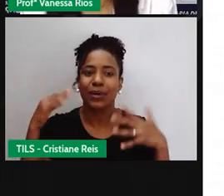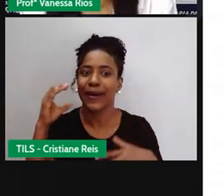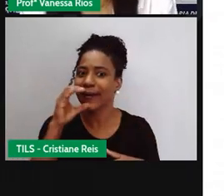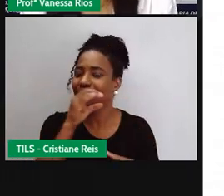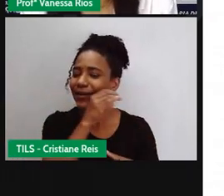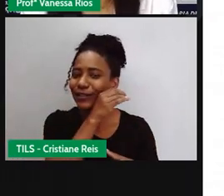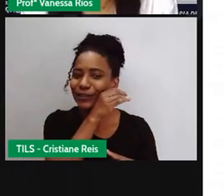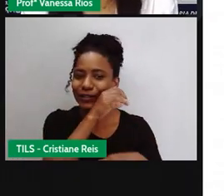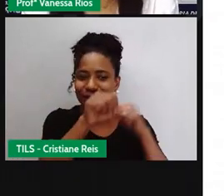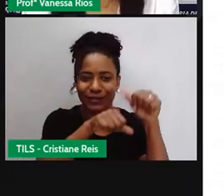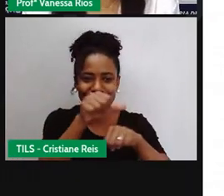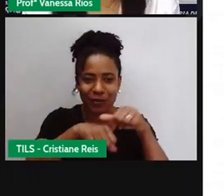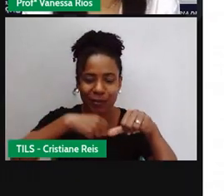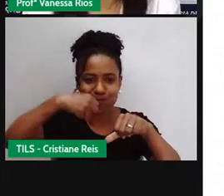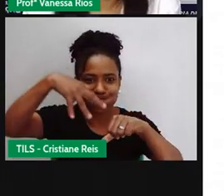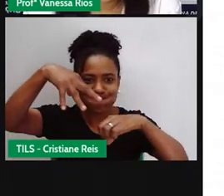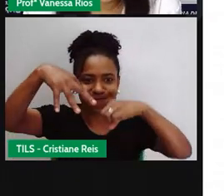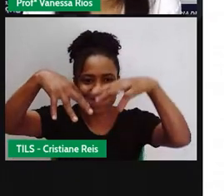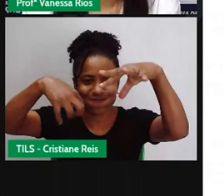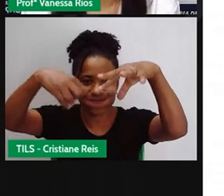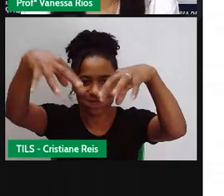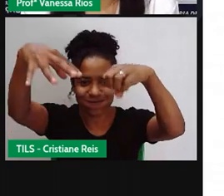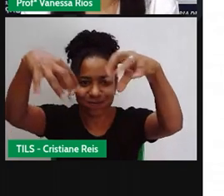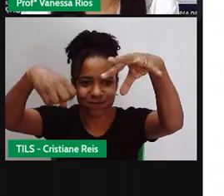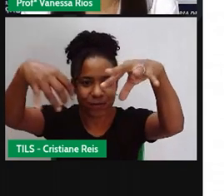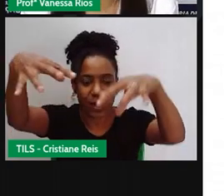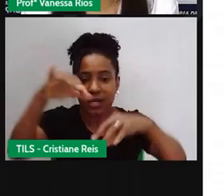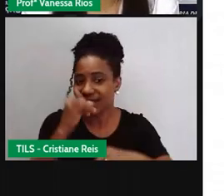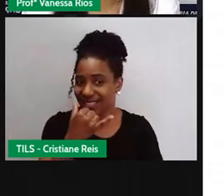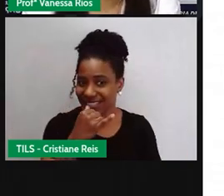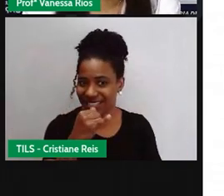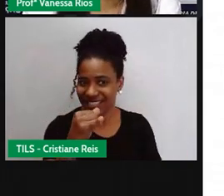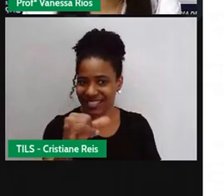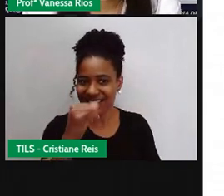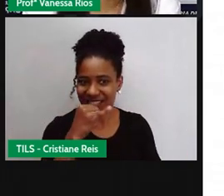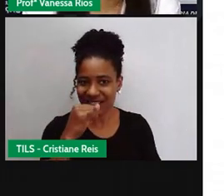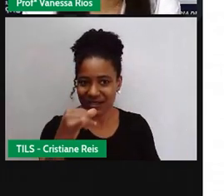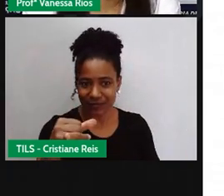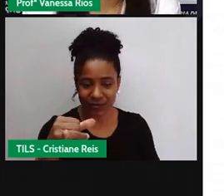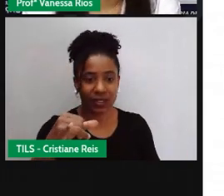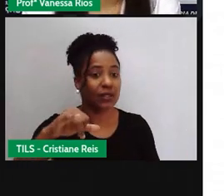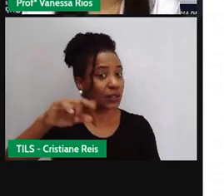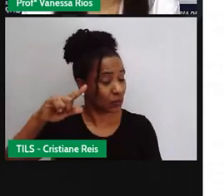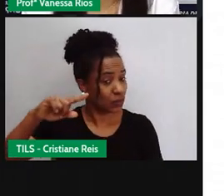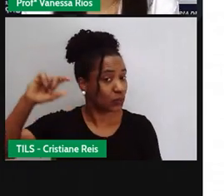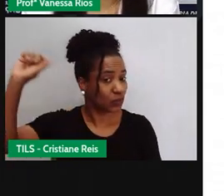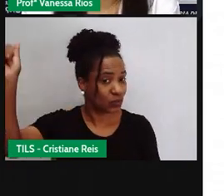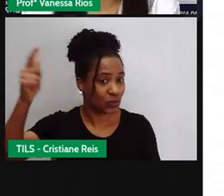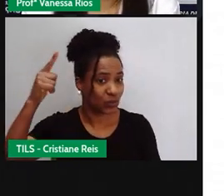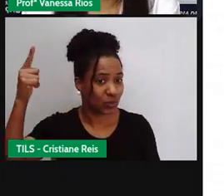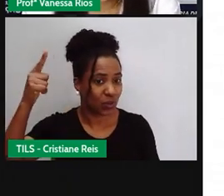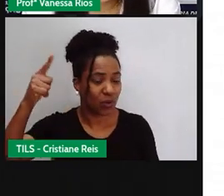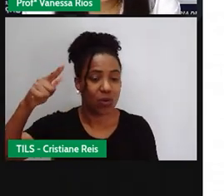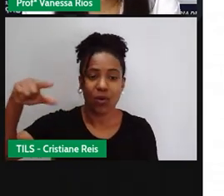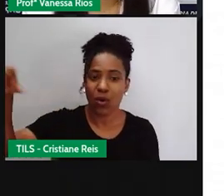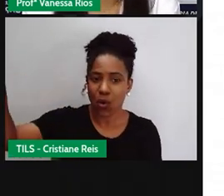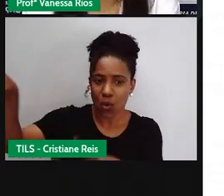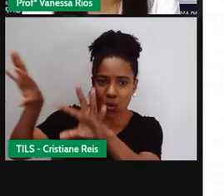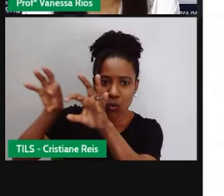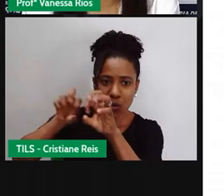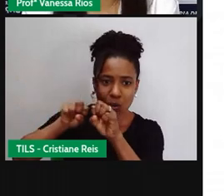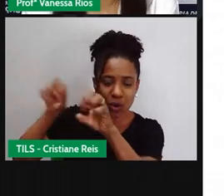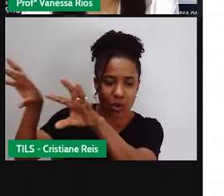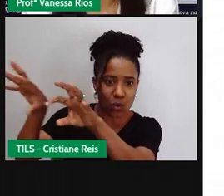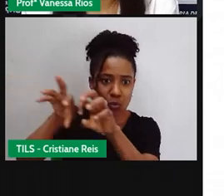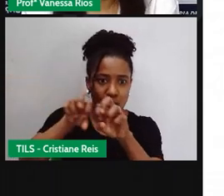eletricidade. Então, se absorve luz e se absorve o calor do sol também. Energia iluminosa e